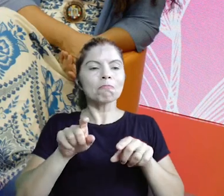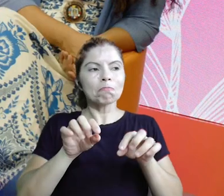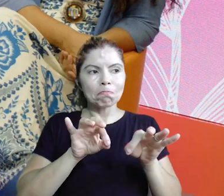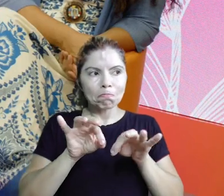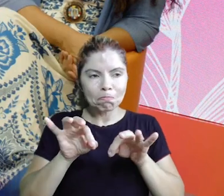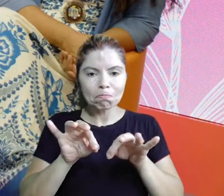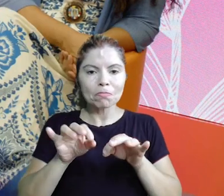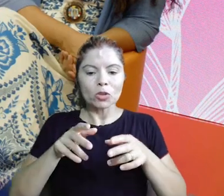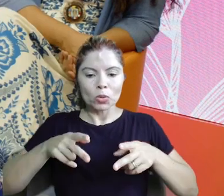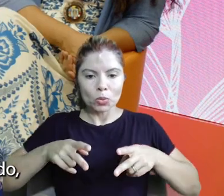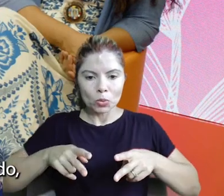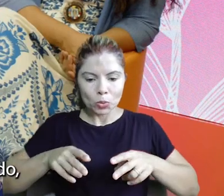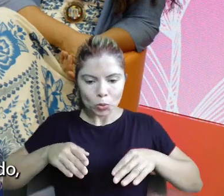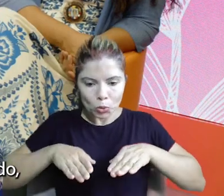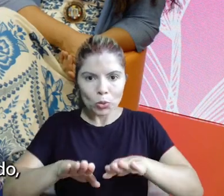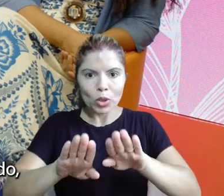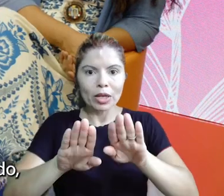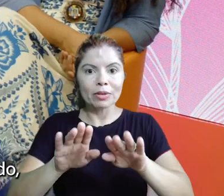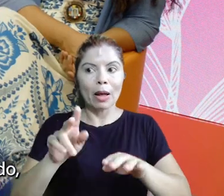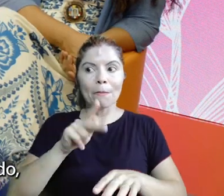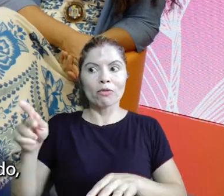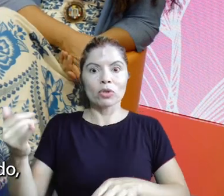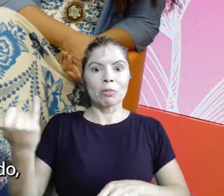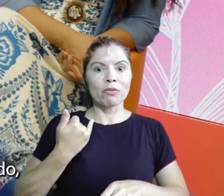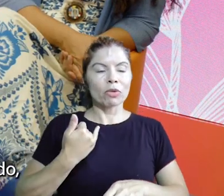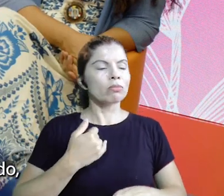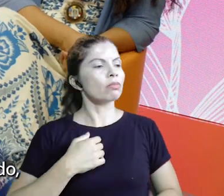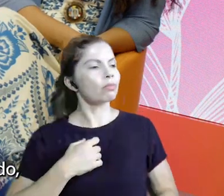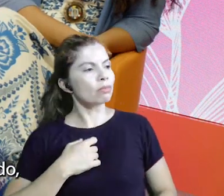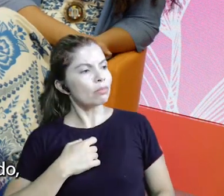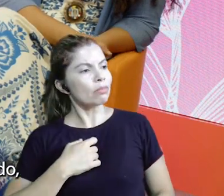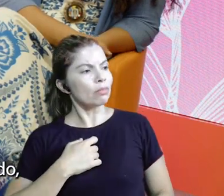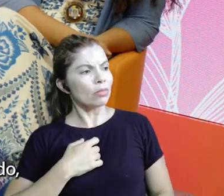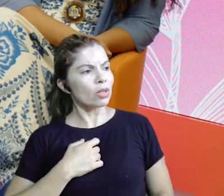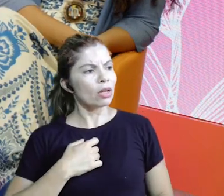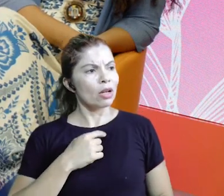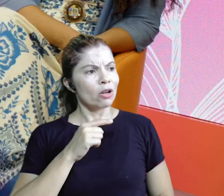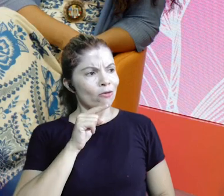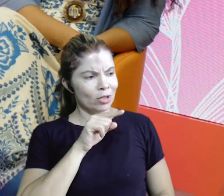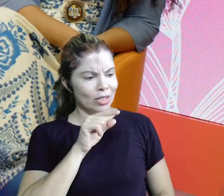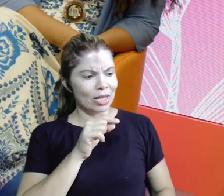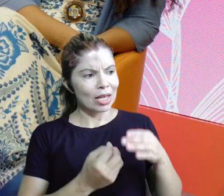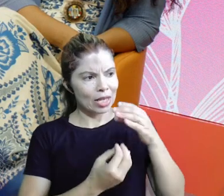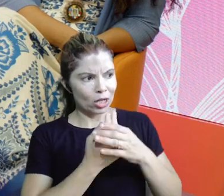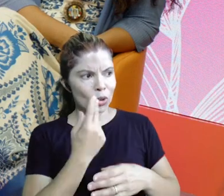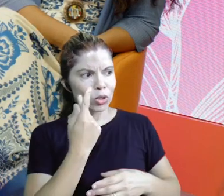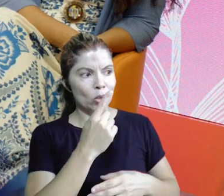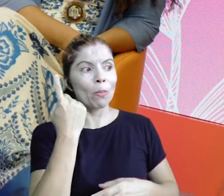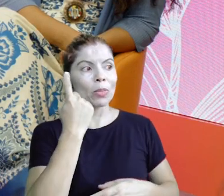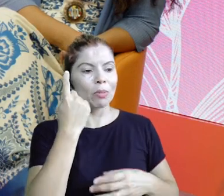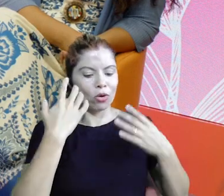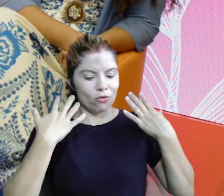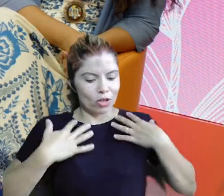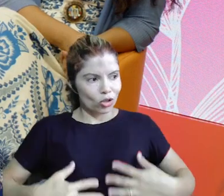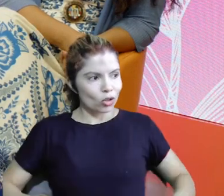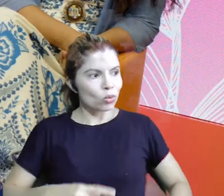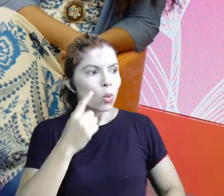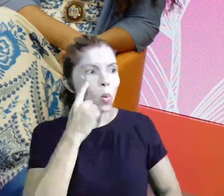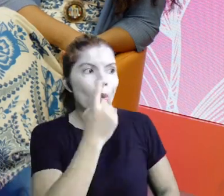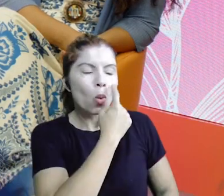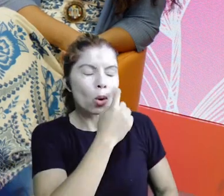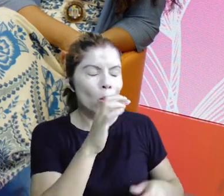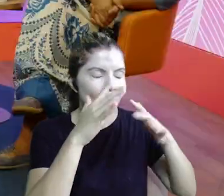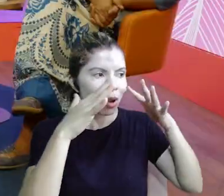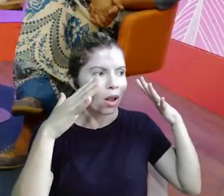molde. E aí ela falou assim pra mim, quando você fez o seu primeiro vestido, seu olho até brilhou. Falei, meu, é